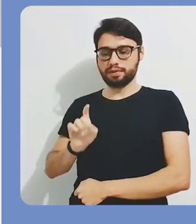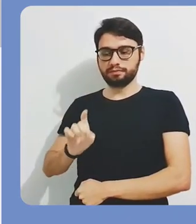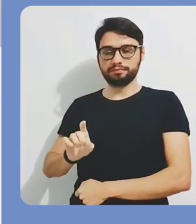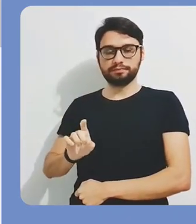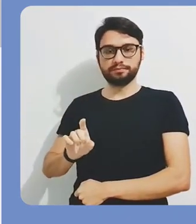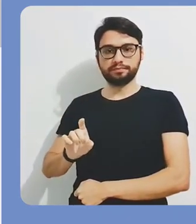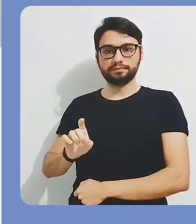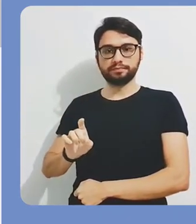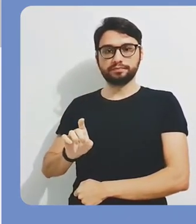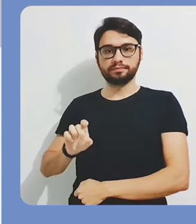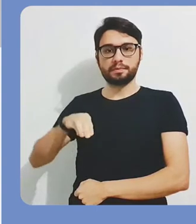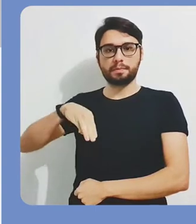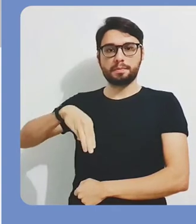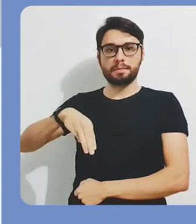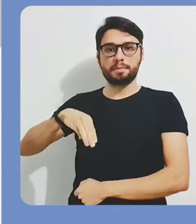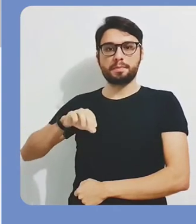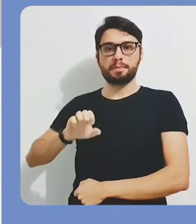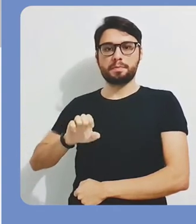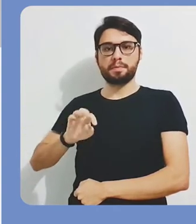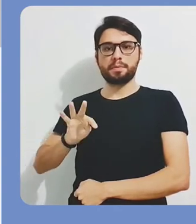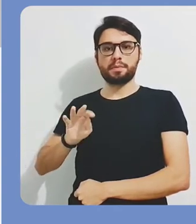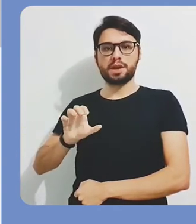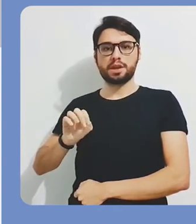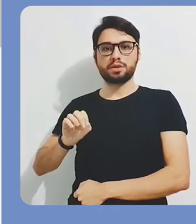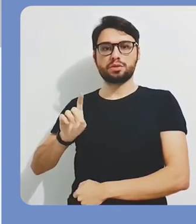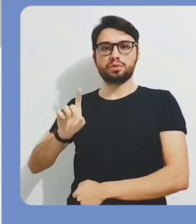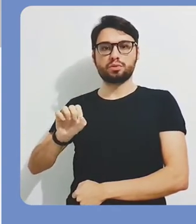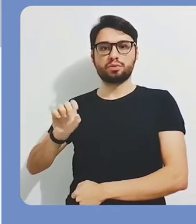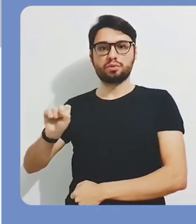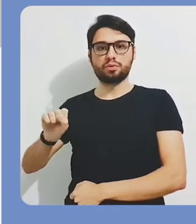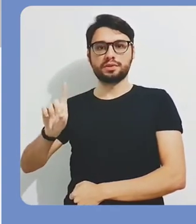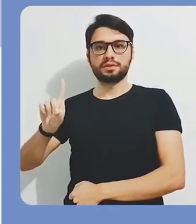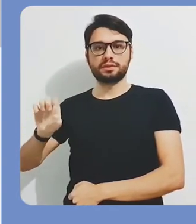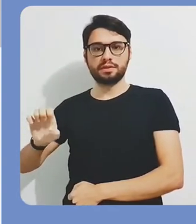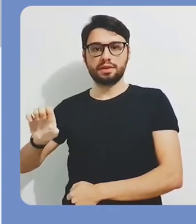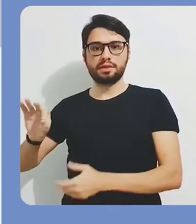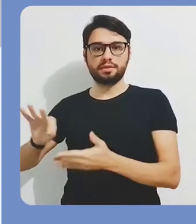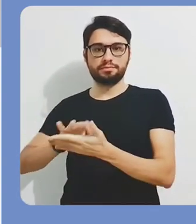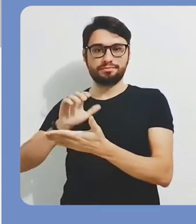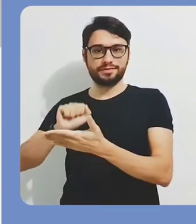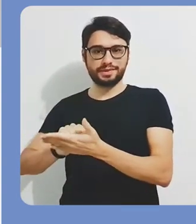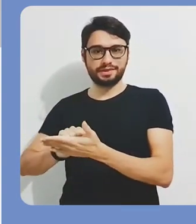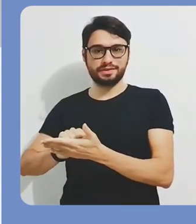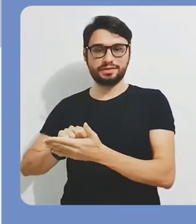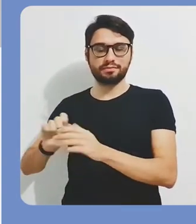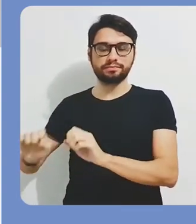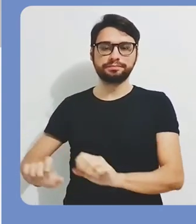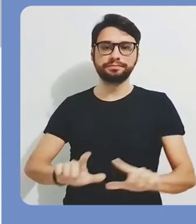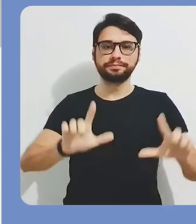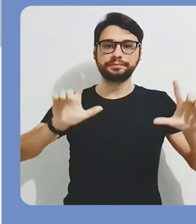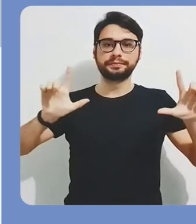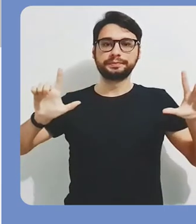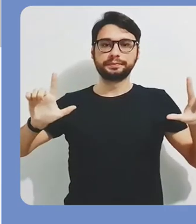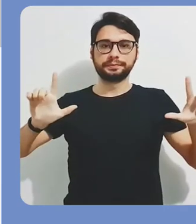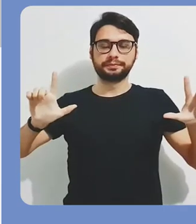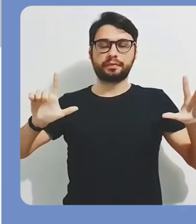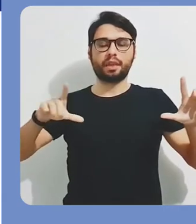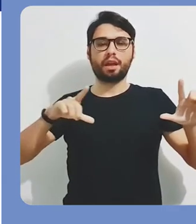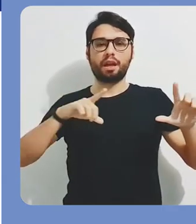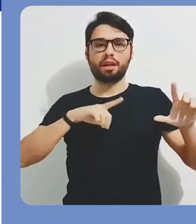depois em Usuários e por fim em Métodos de Inscrição.